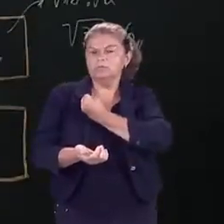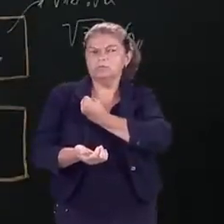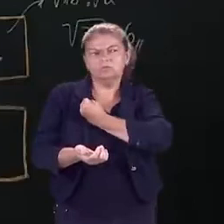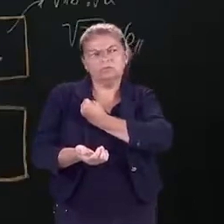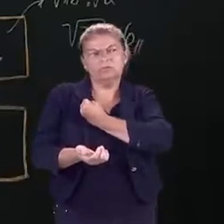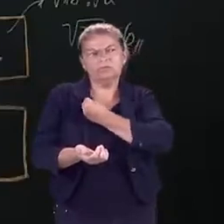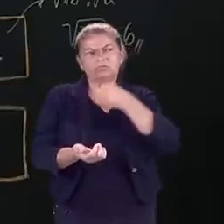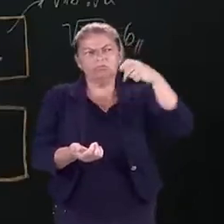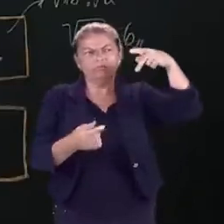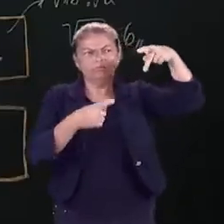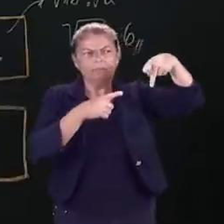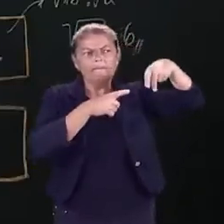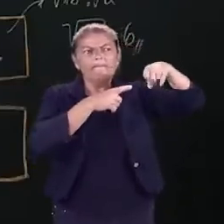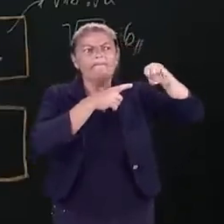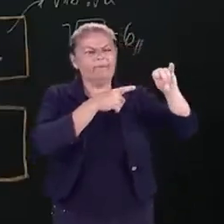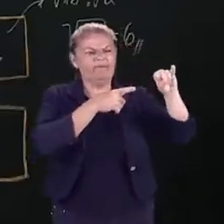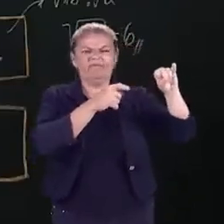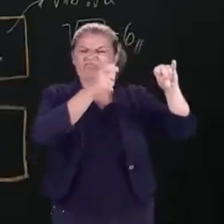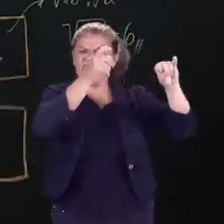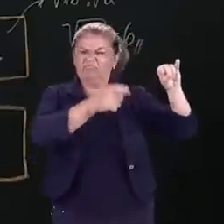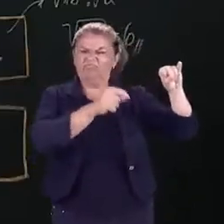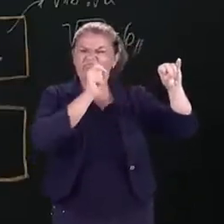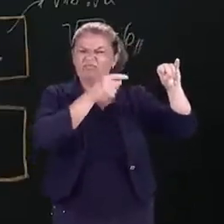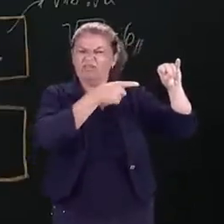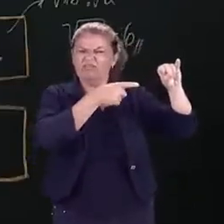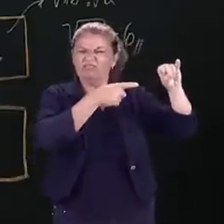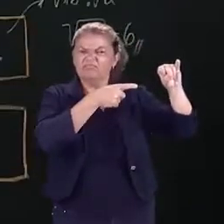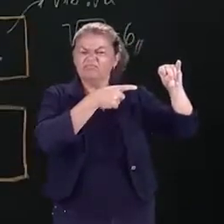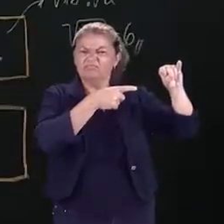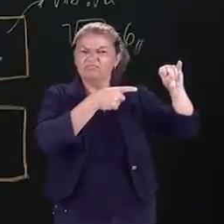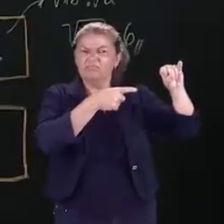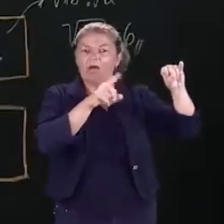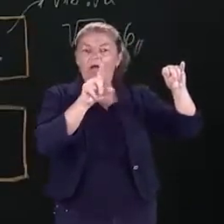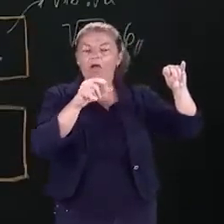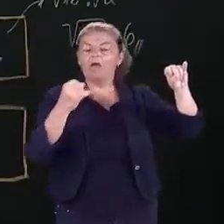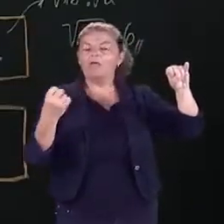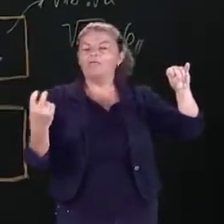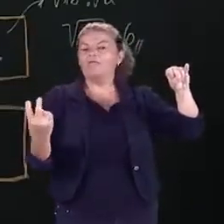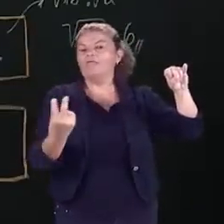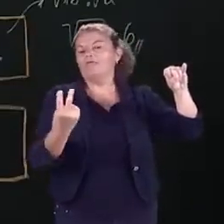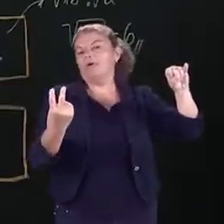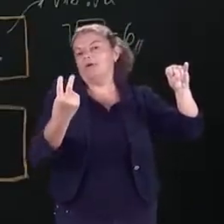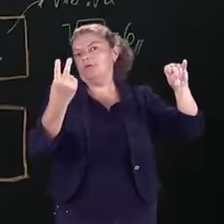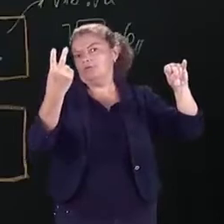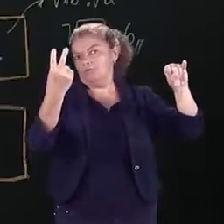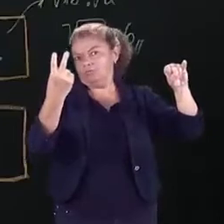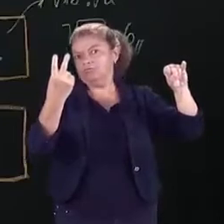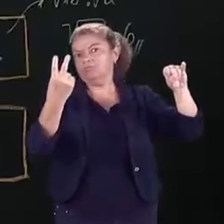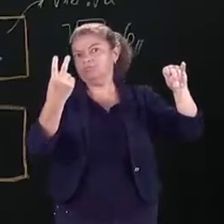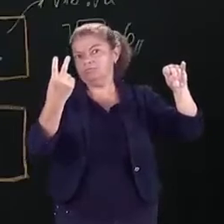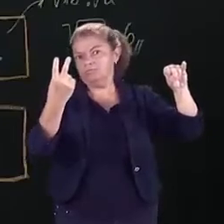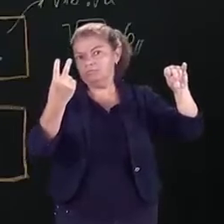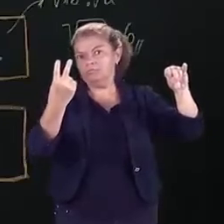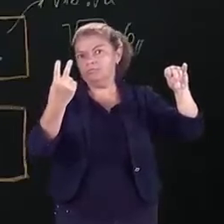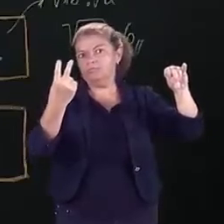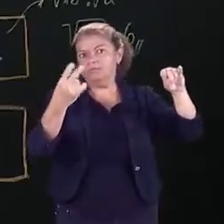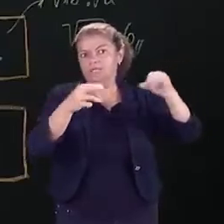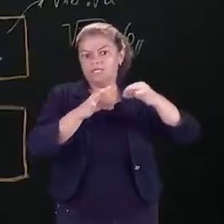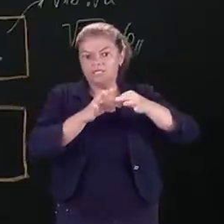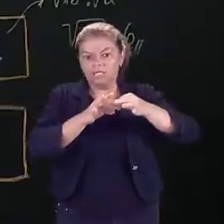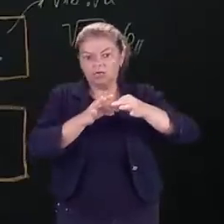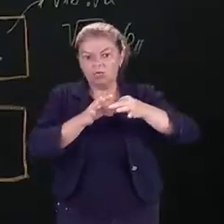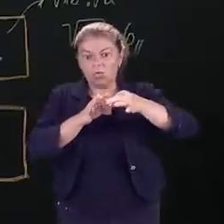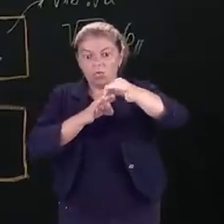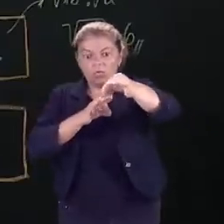Esse número π, ele é referente a quem? Ele é o valor referente à razão entre o comprimento